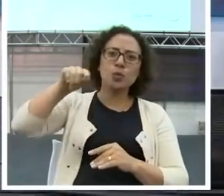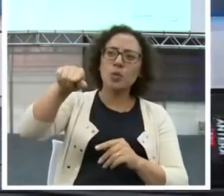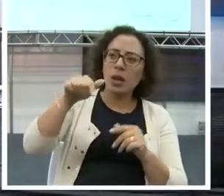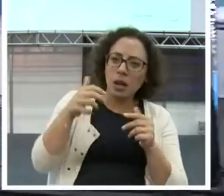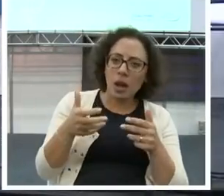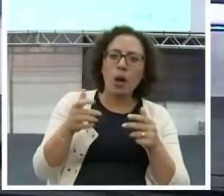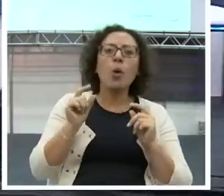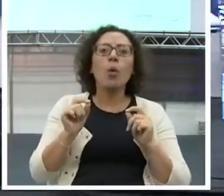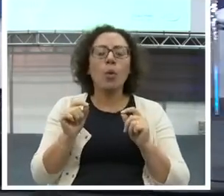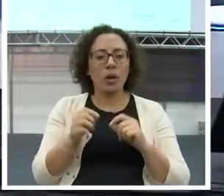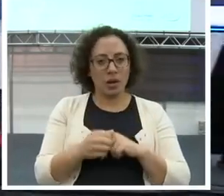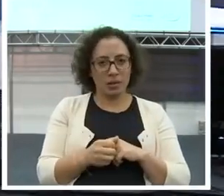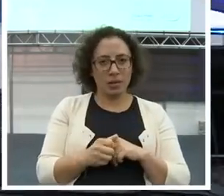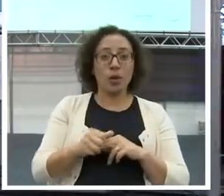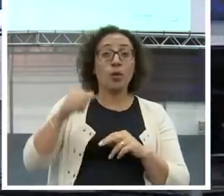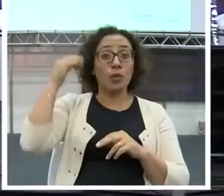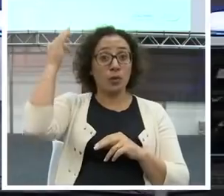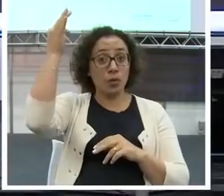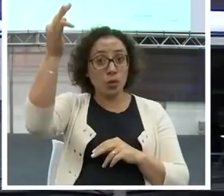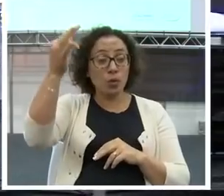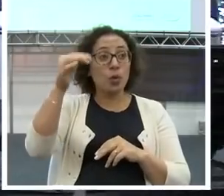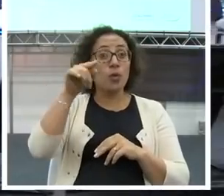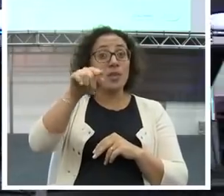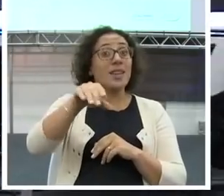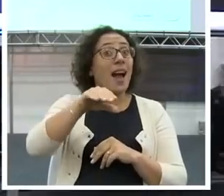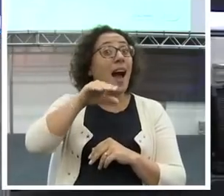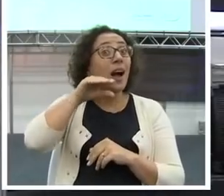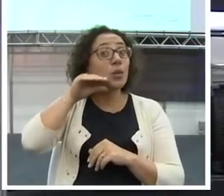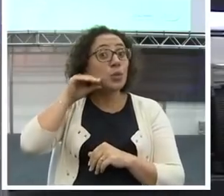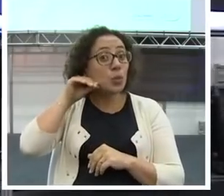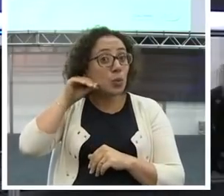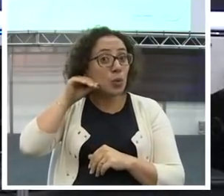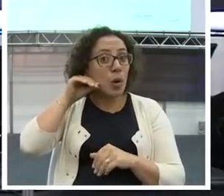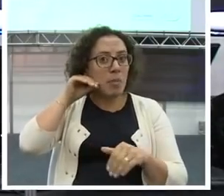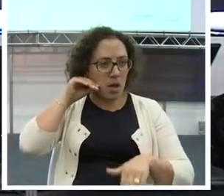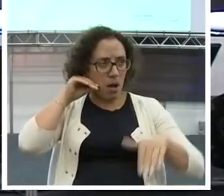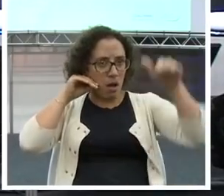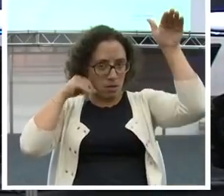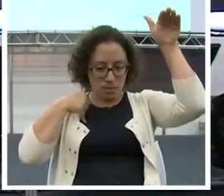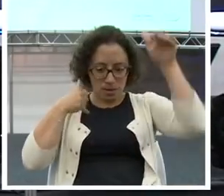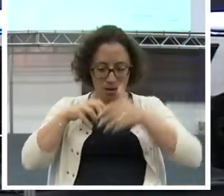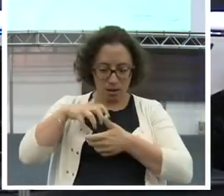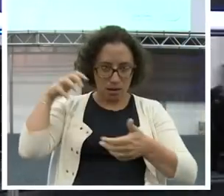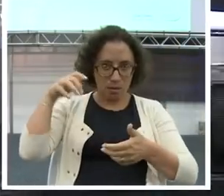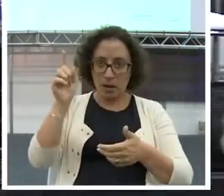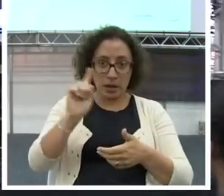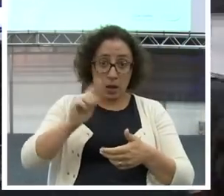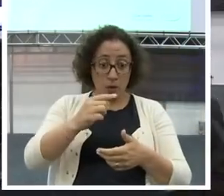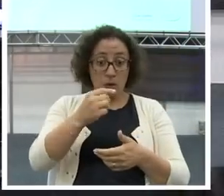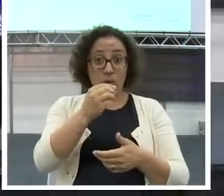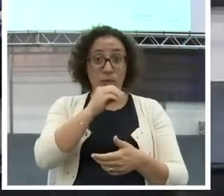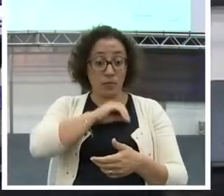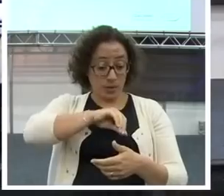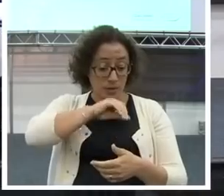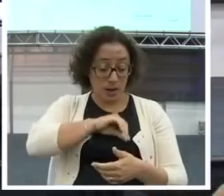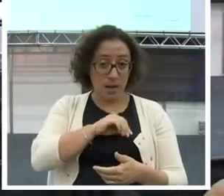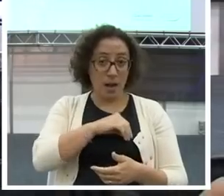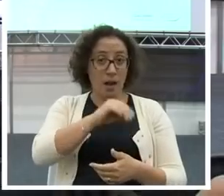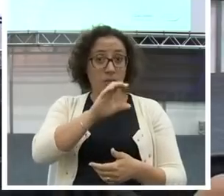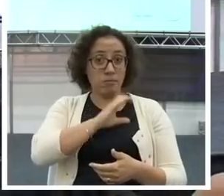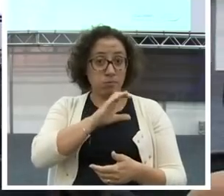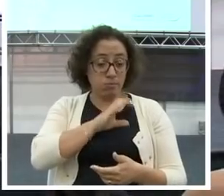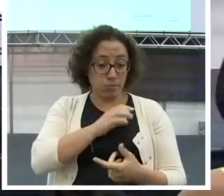Quando você for adulto financeiramente falando. O que o dinheiro significa na sua vida?